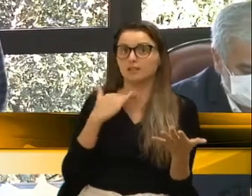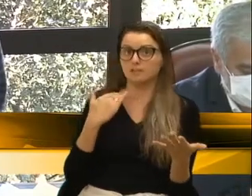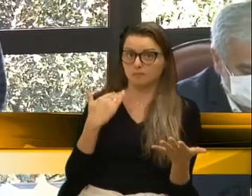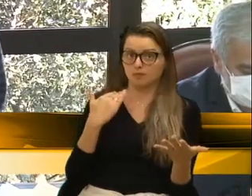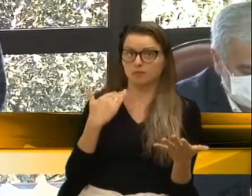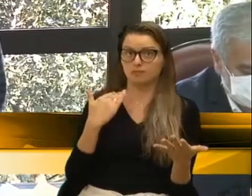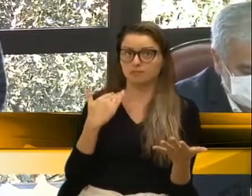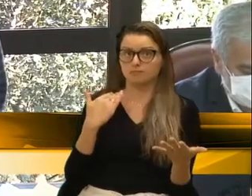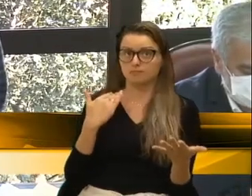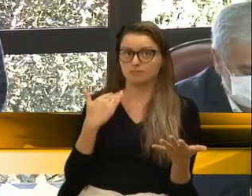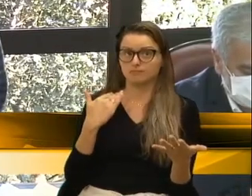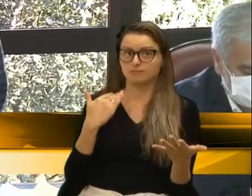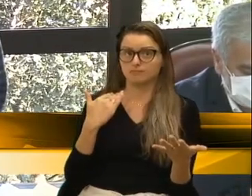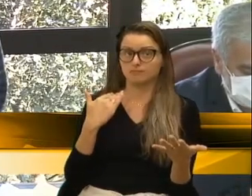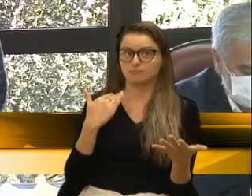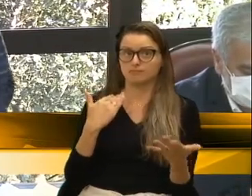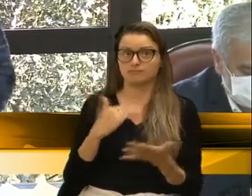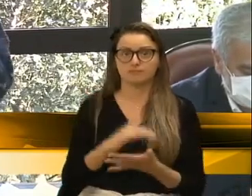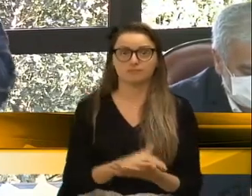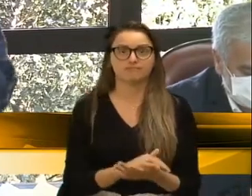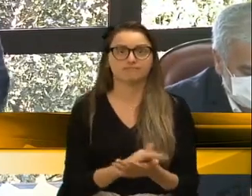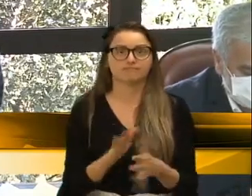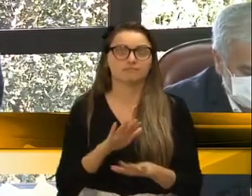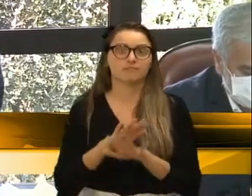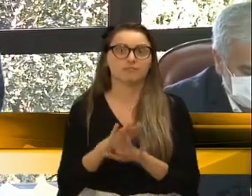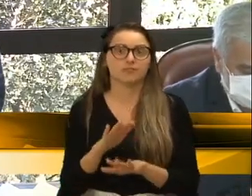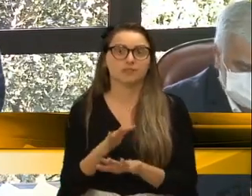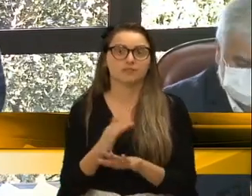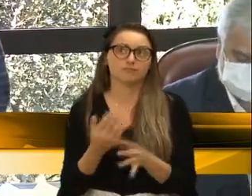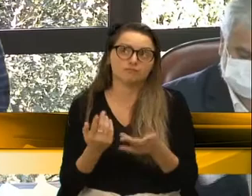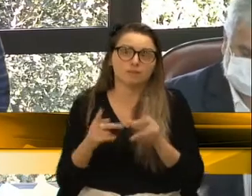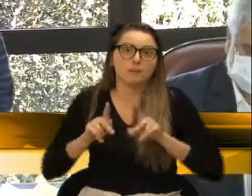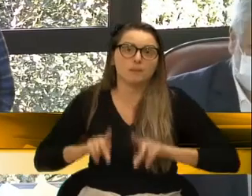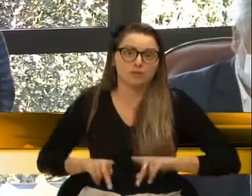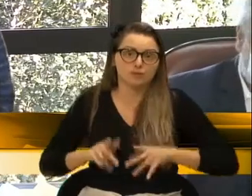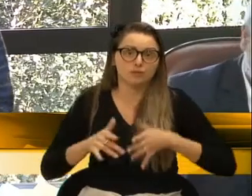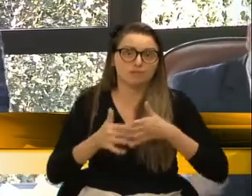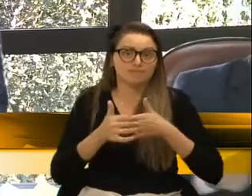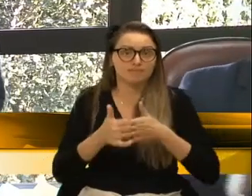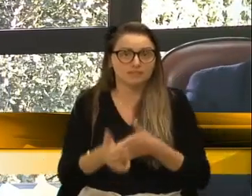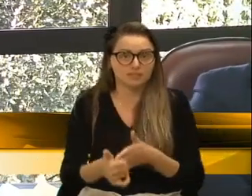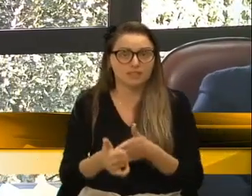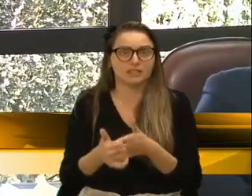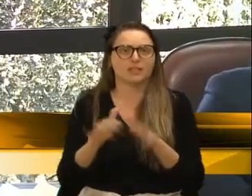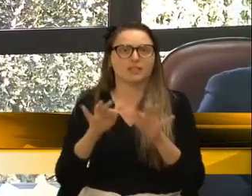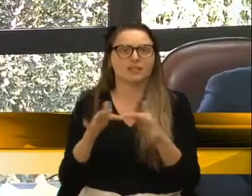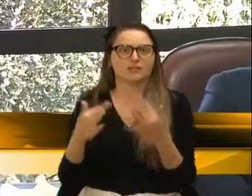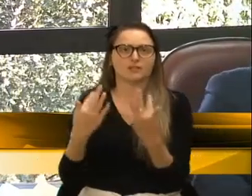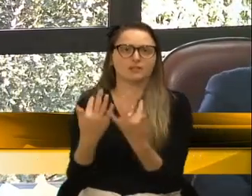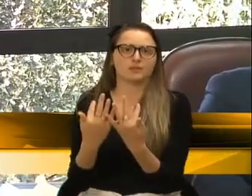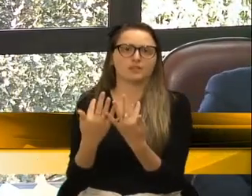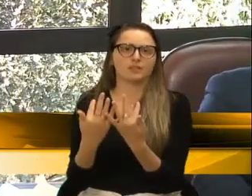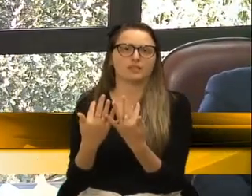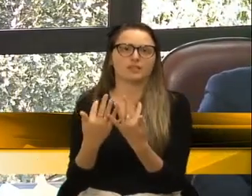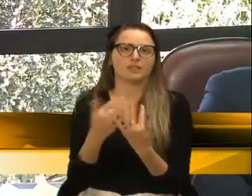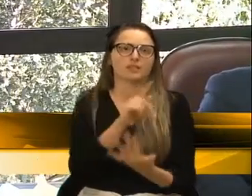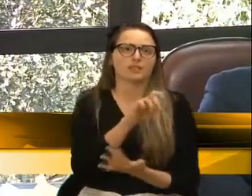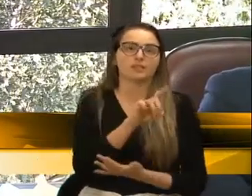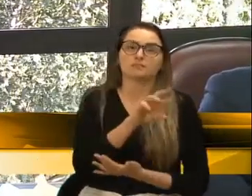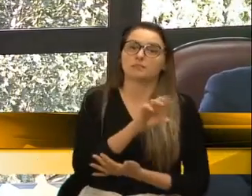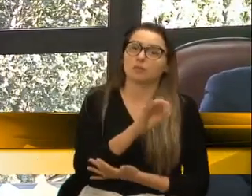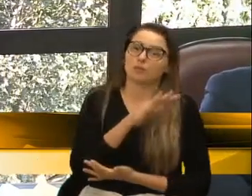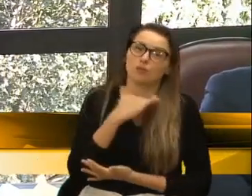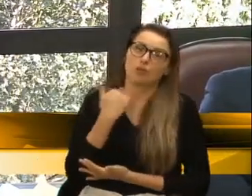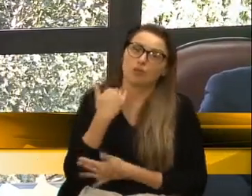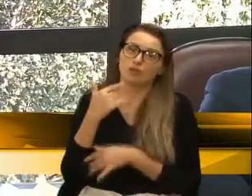um ponteiro direito, podemos assim dizer, da família. Senhor José, então, Luiz Boff, faleceu, trabalhando